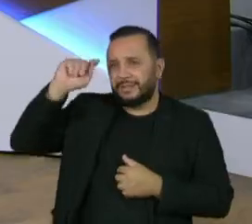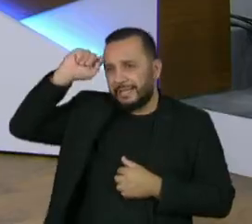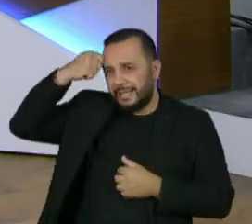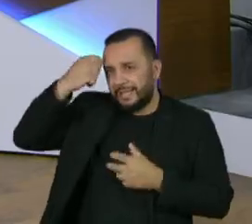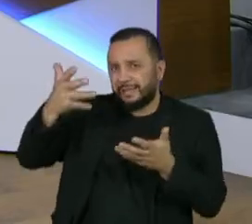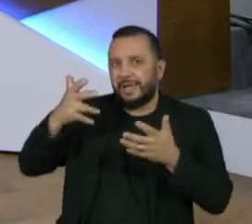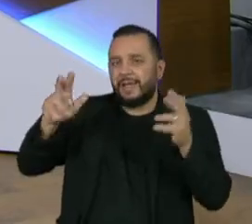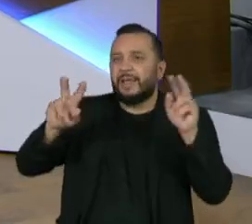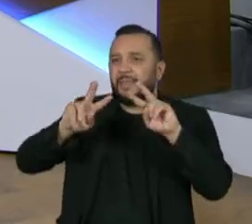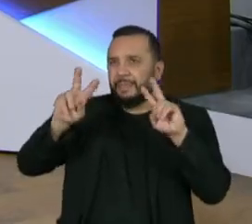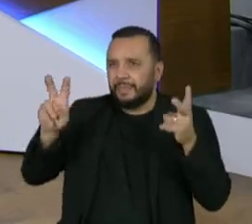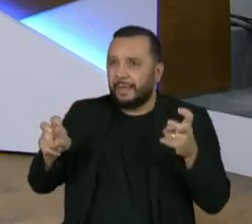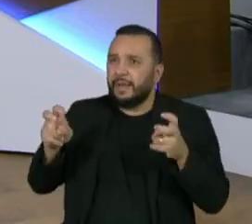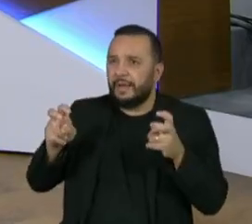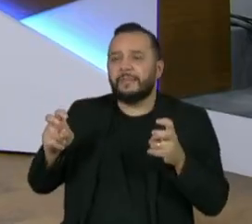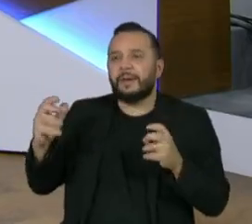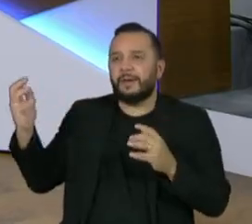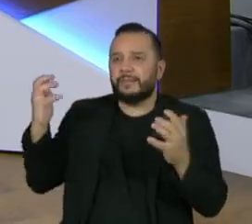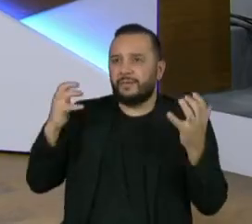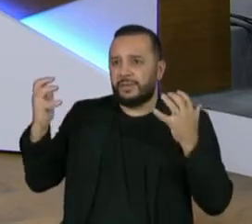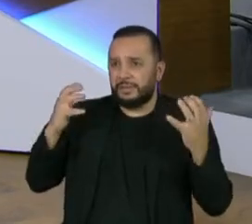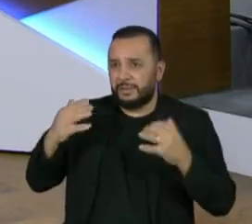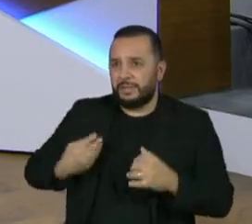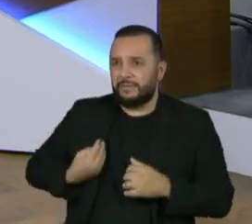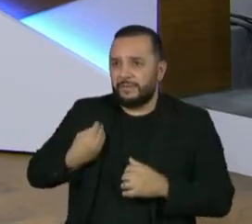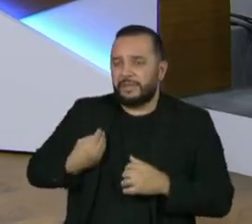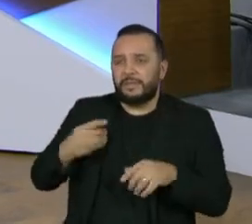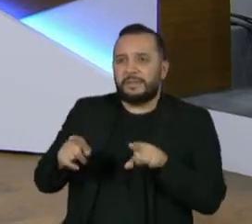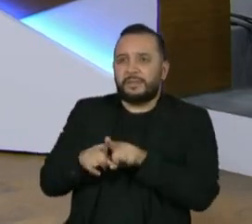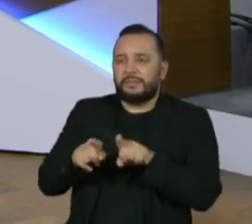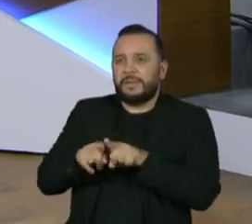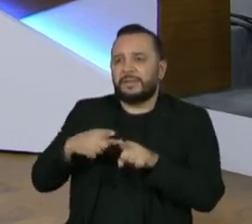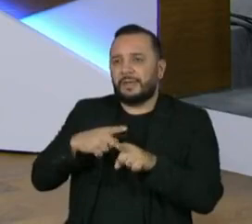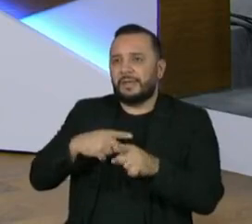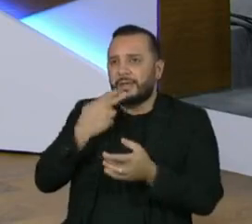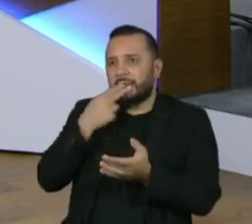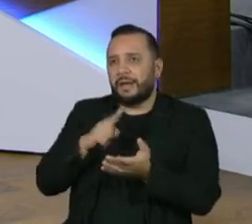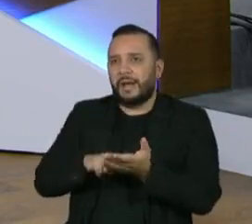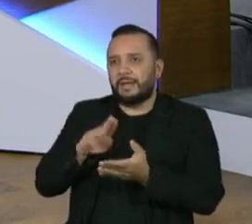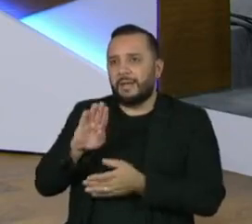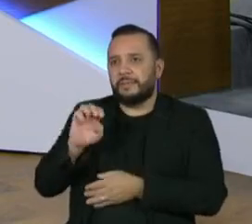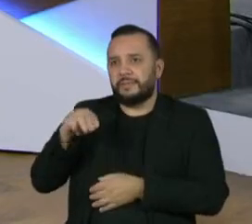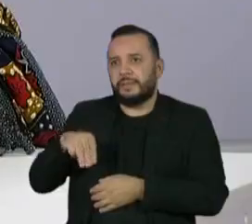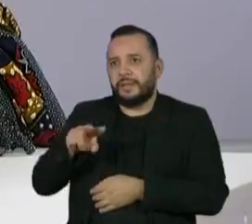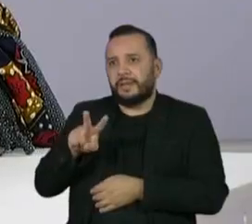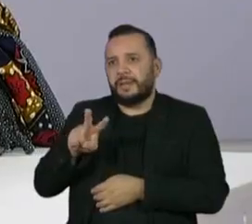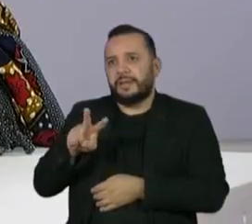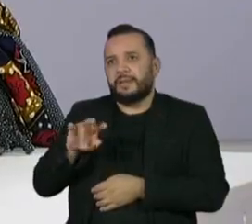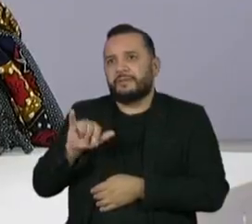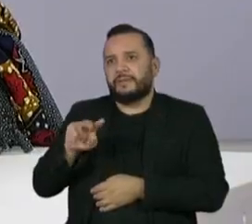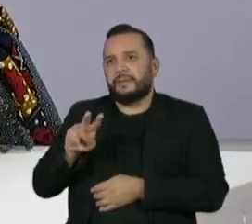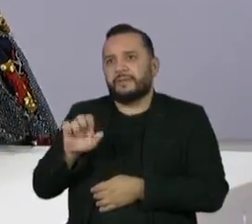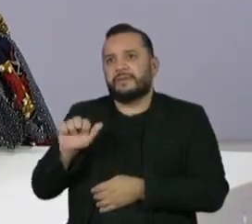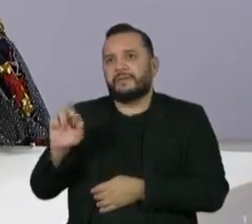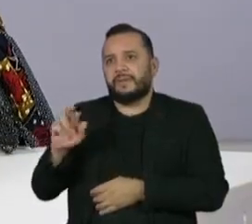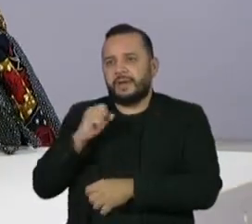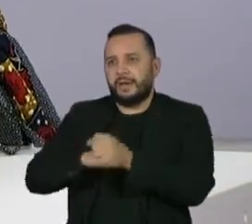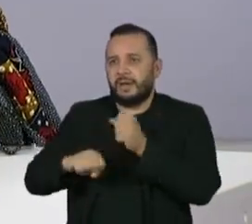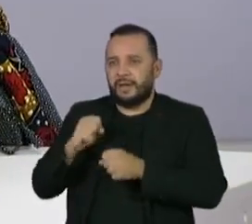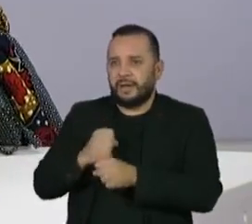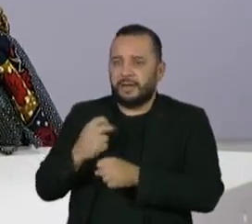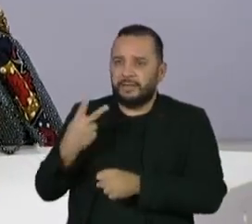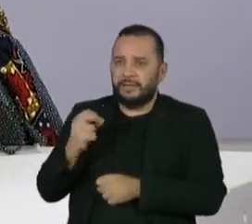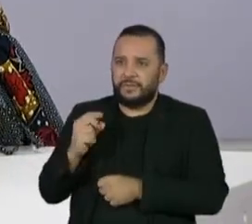cortam e que a gente está ali vivendo, como, por exemplo, a Carta do Bem-Viver, de 2015. E eu queria saber da senhora, se não fosse tão